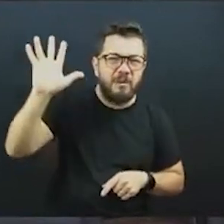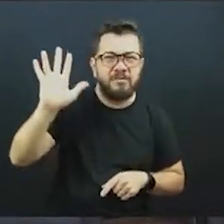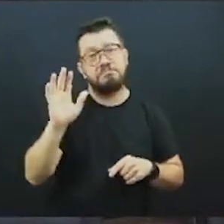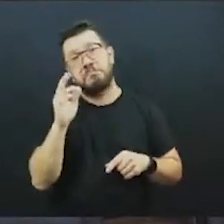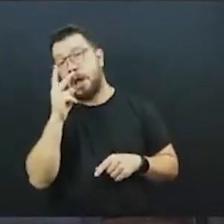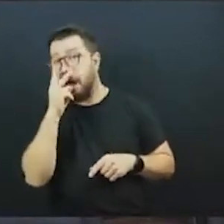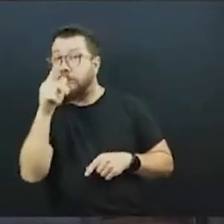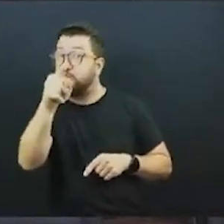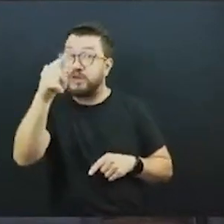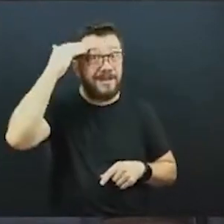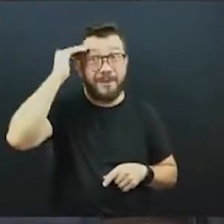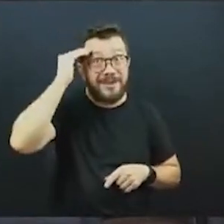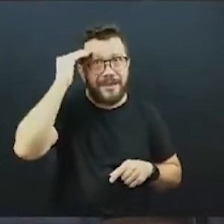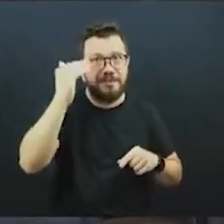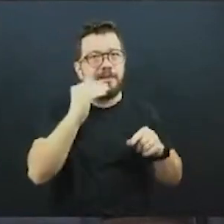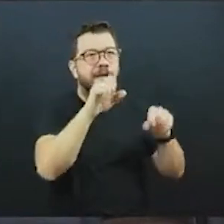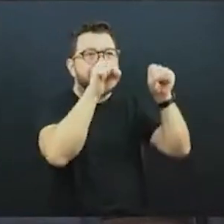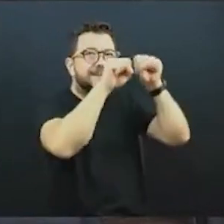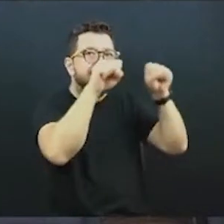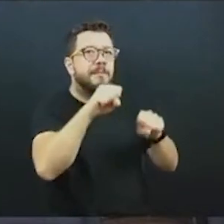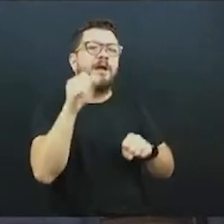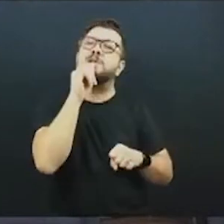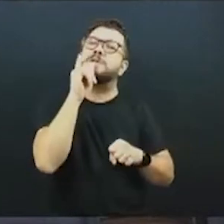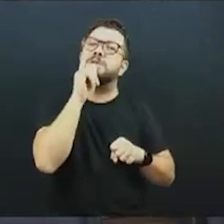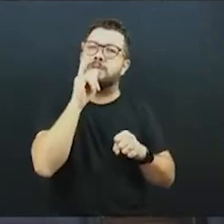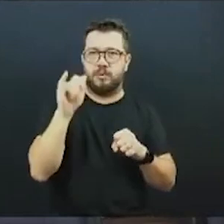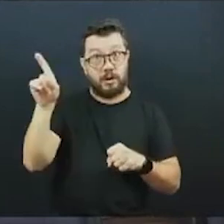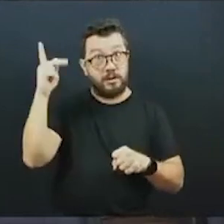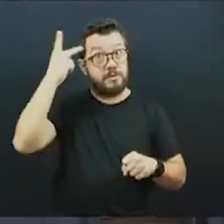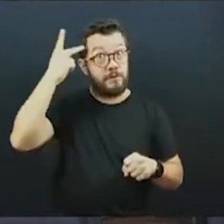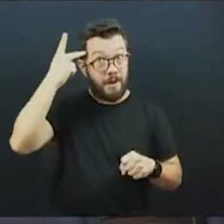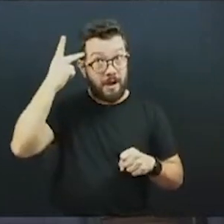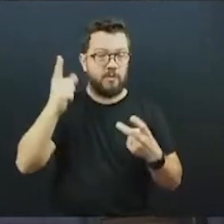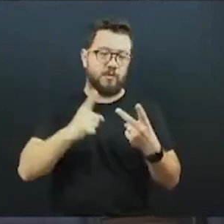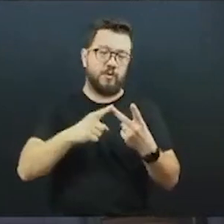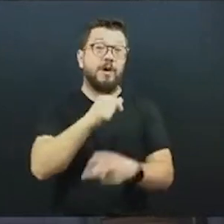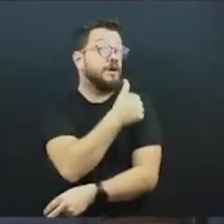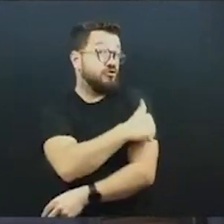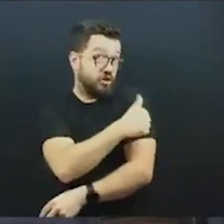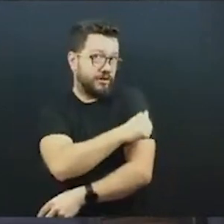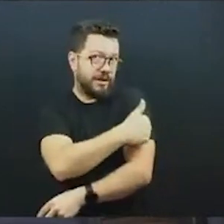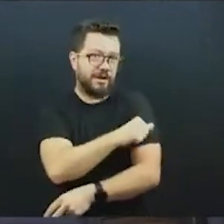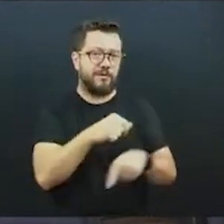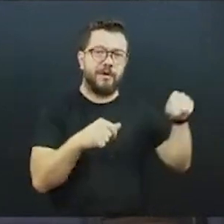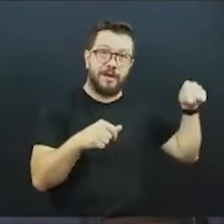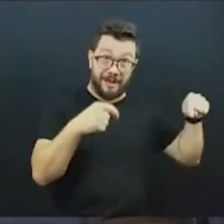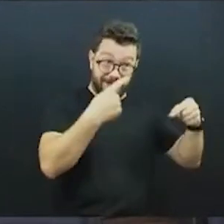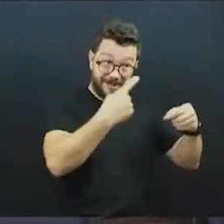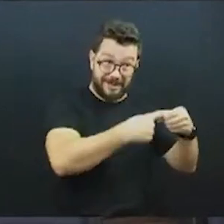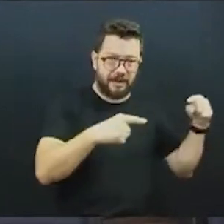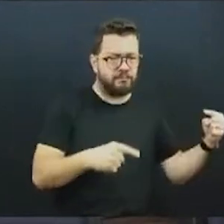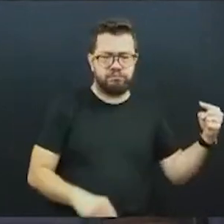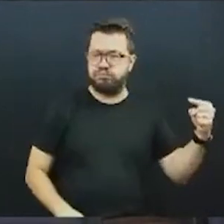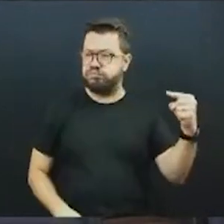funciona o sistema. Se você pegar uma passagem de São Paulo ou do Rio de Janeiro, para você ir de uma ponta da cidade até a outra, você precisa de